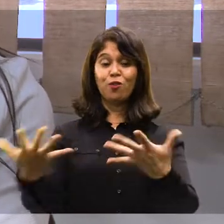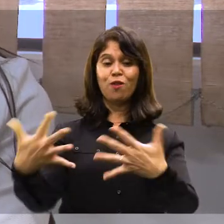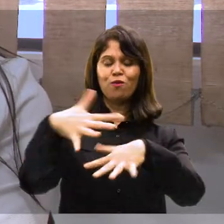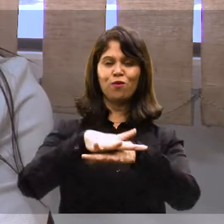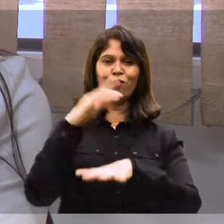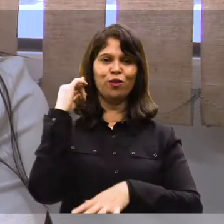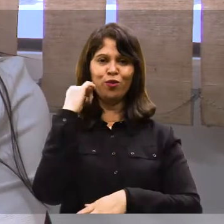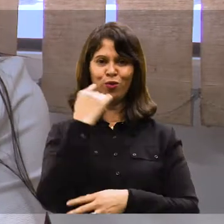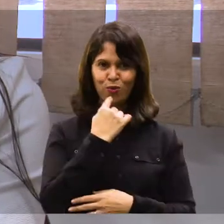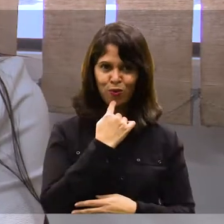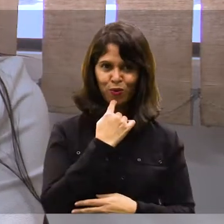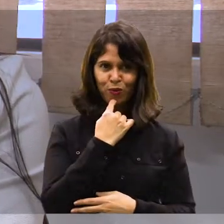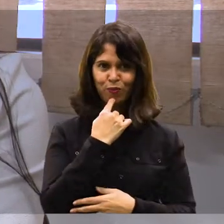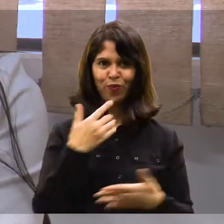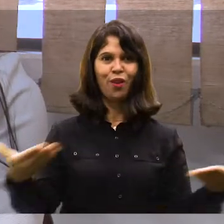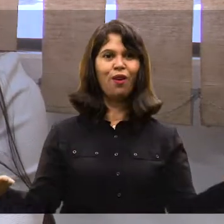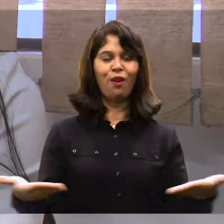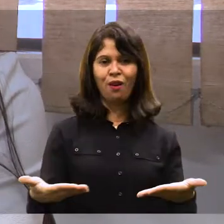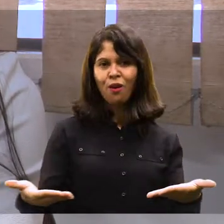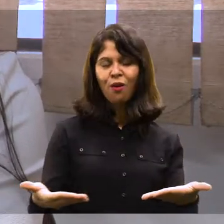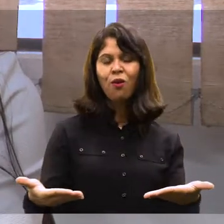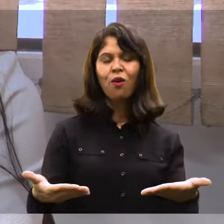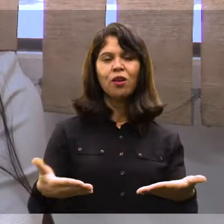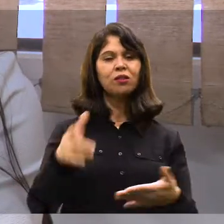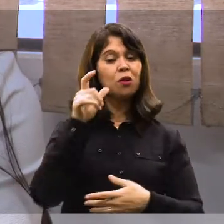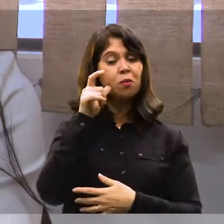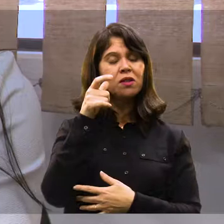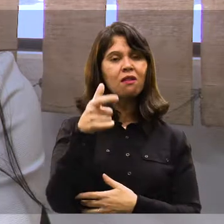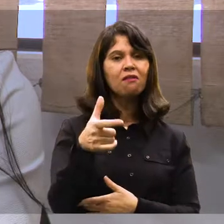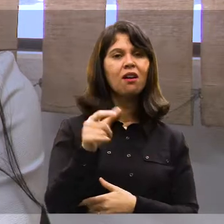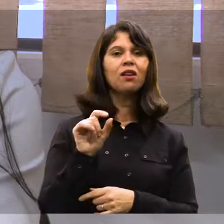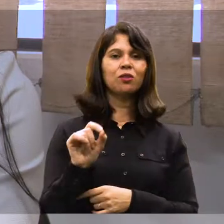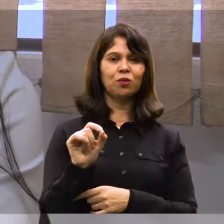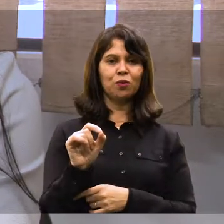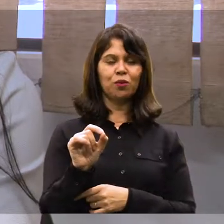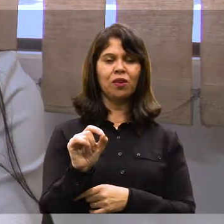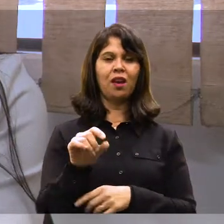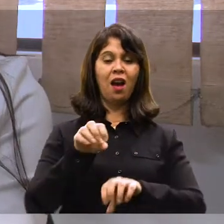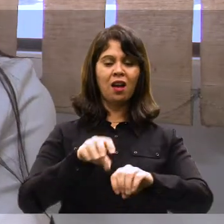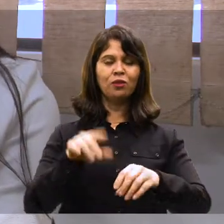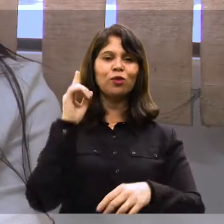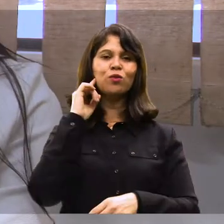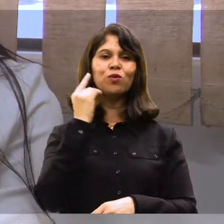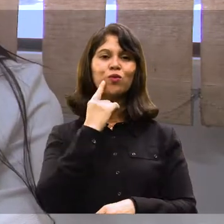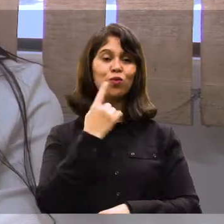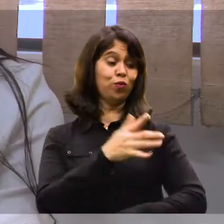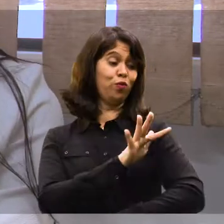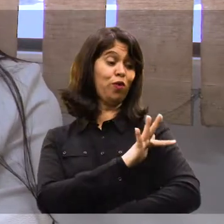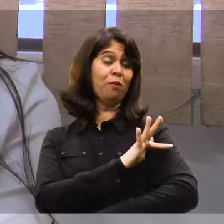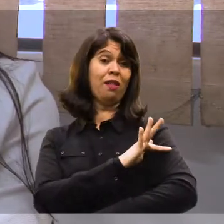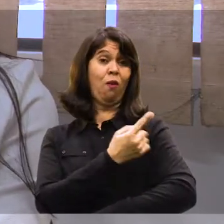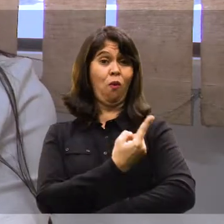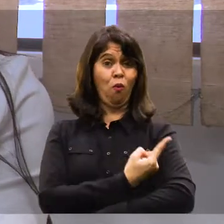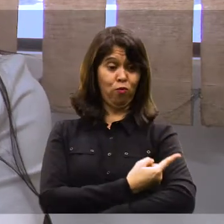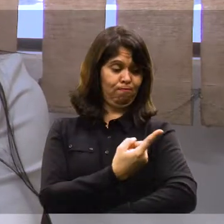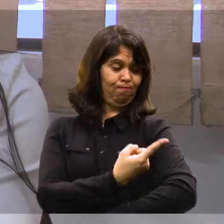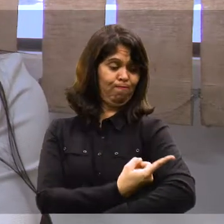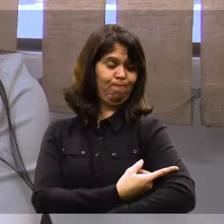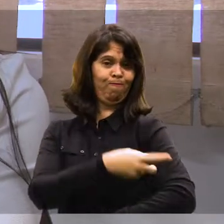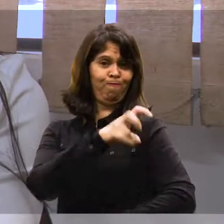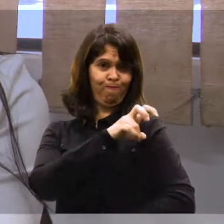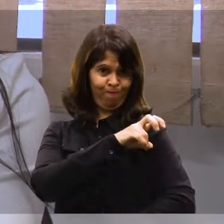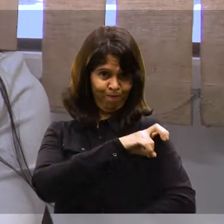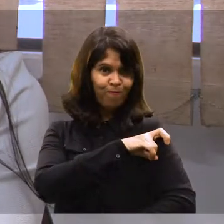da educação inclusiva de surdos. Atualmente, então, eu tenho olhado a educação de surdos nos anos iniciais do Ensino